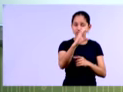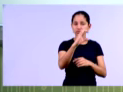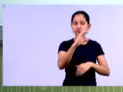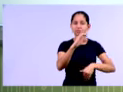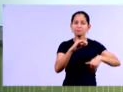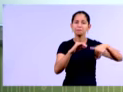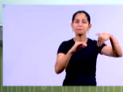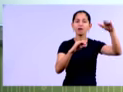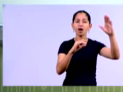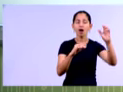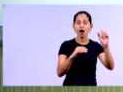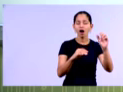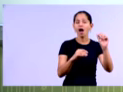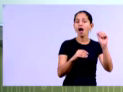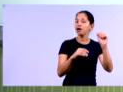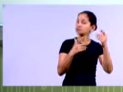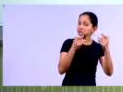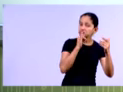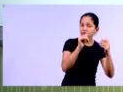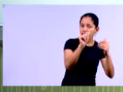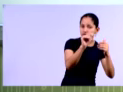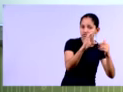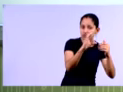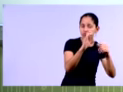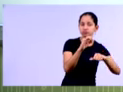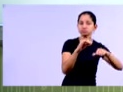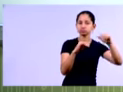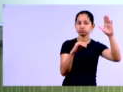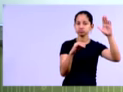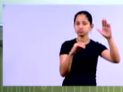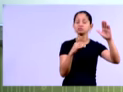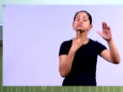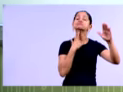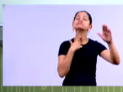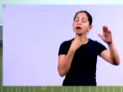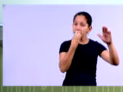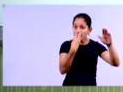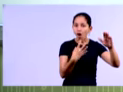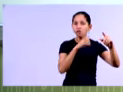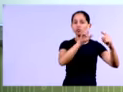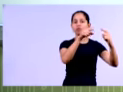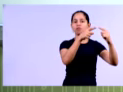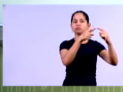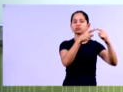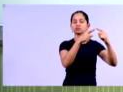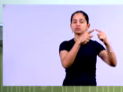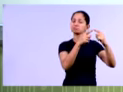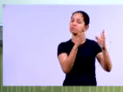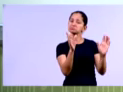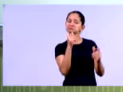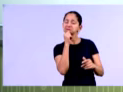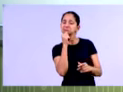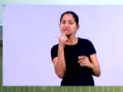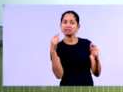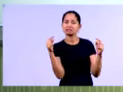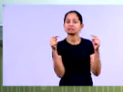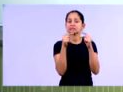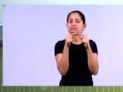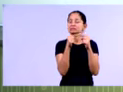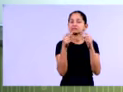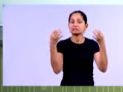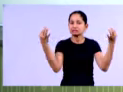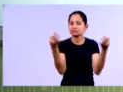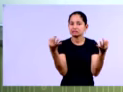maiores do que o subgrupo do não circulante, é desejável nas empresas, ok? Mas não existe, assim, um padrão, né,